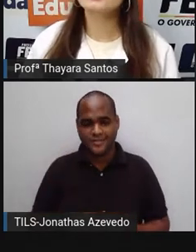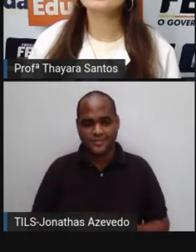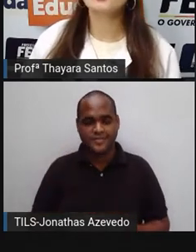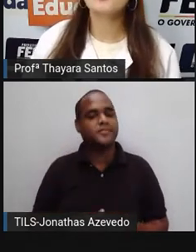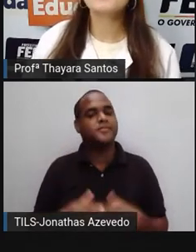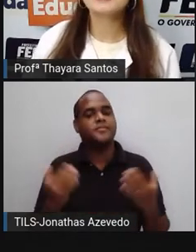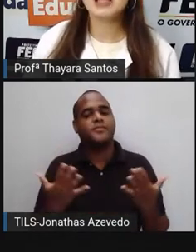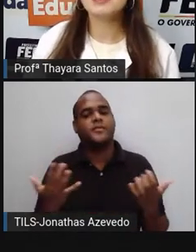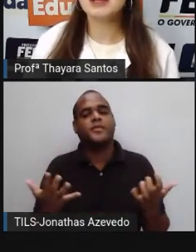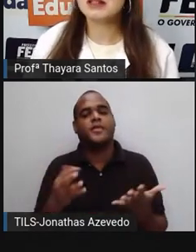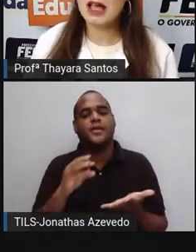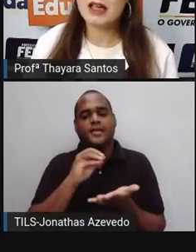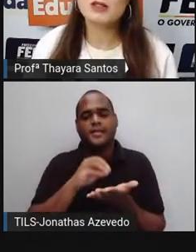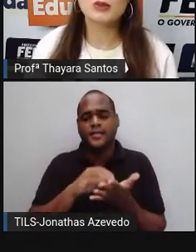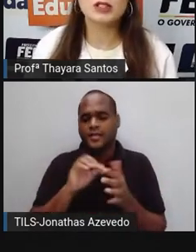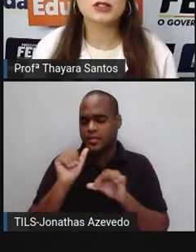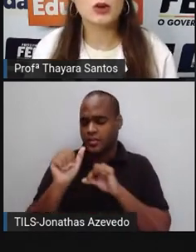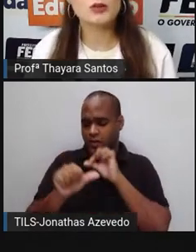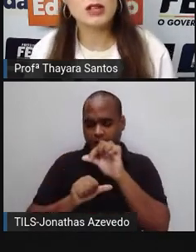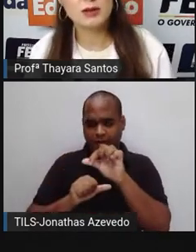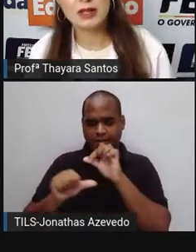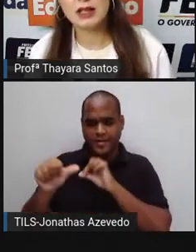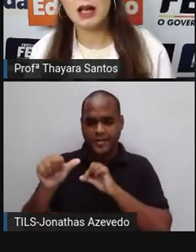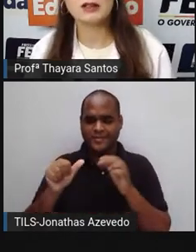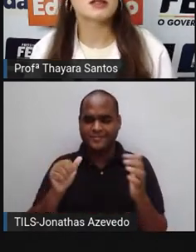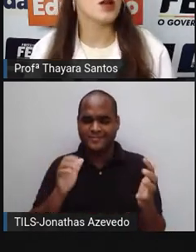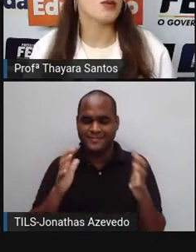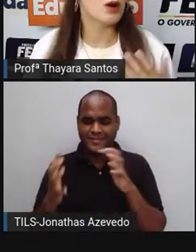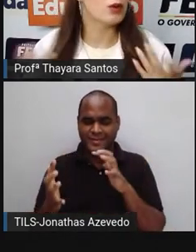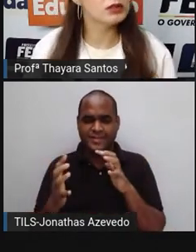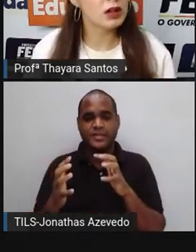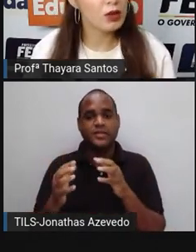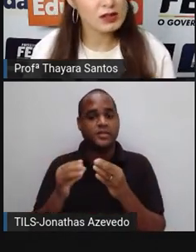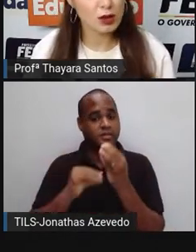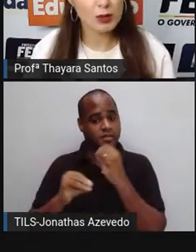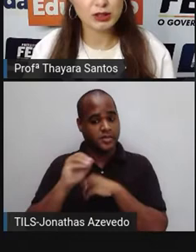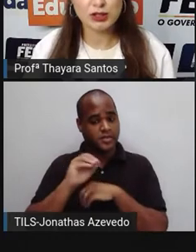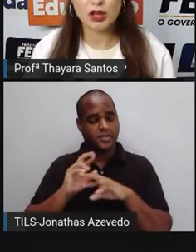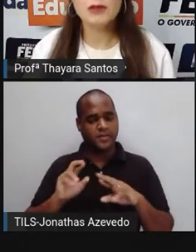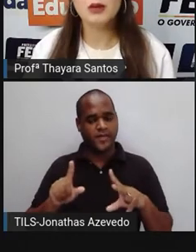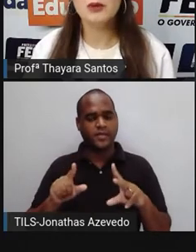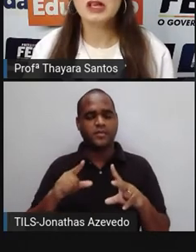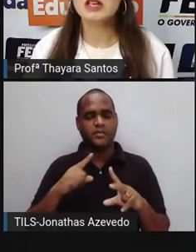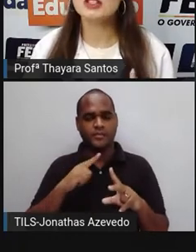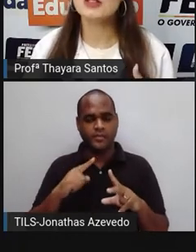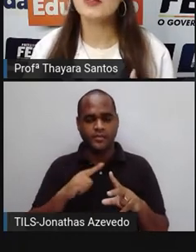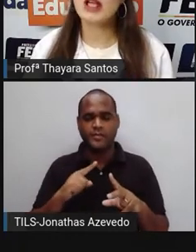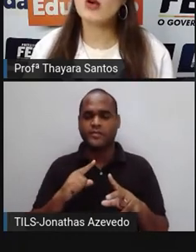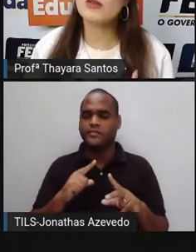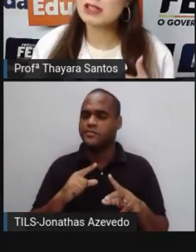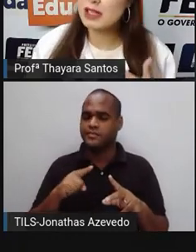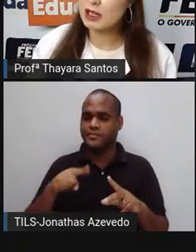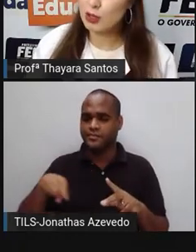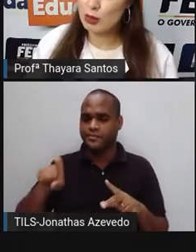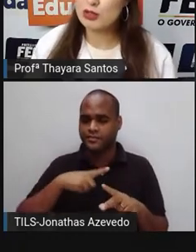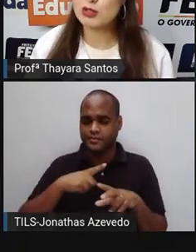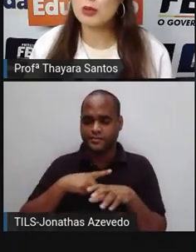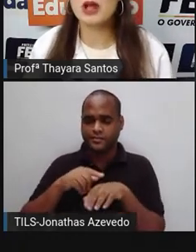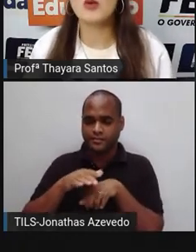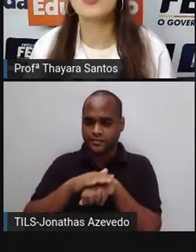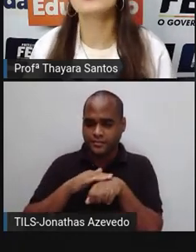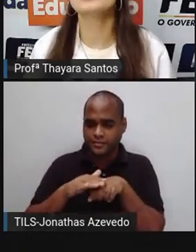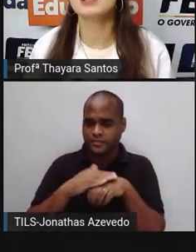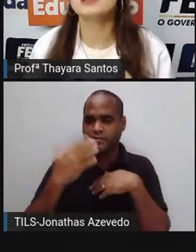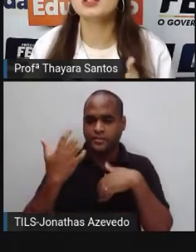Agora, distúrbios alimentares ou transtornos alimentares é uma outra coisa, como a gente já viu. E a gente vai conversar aqui hoje